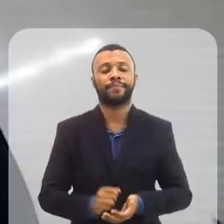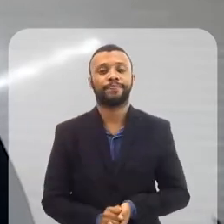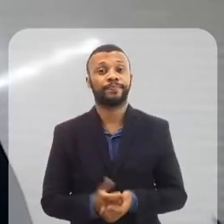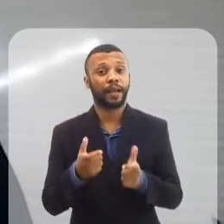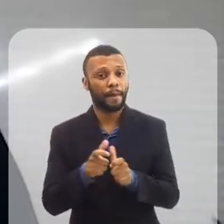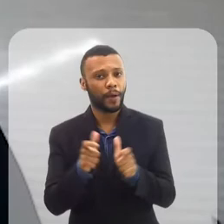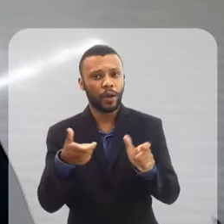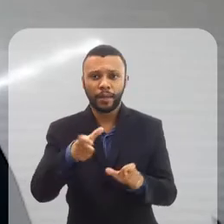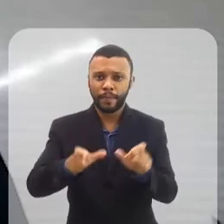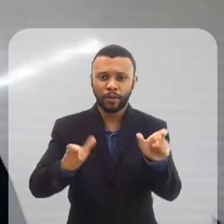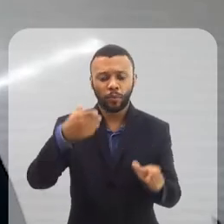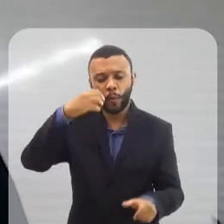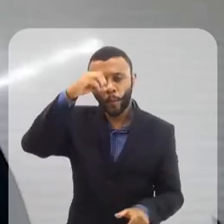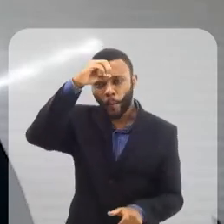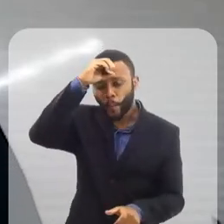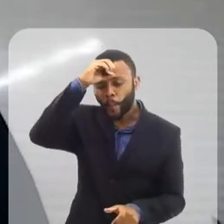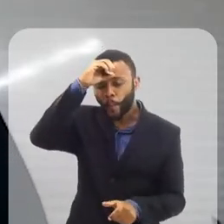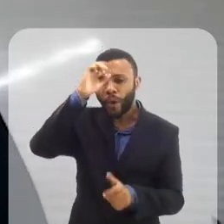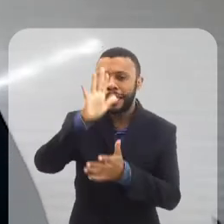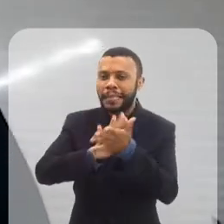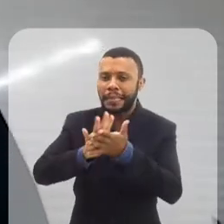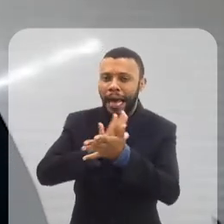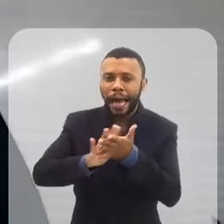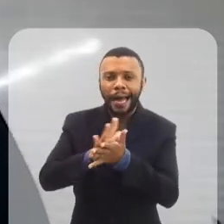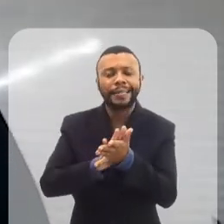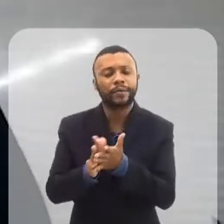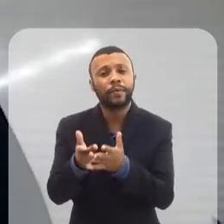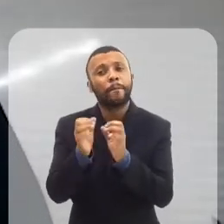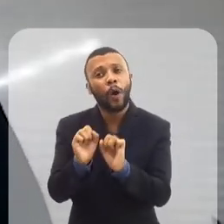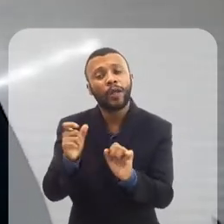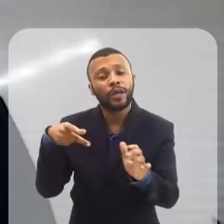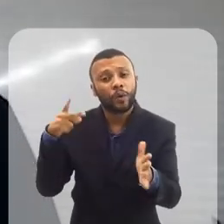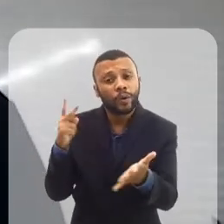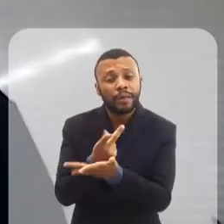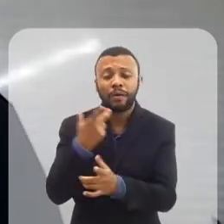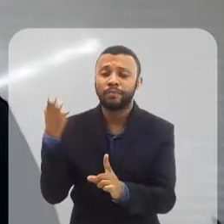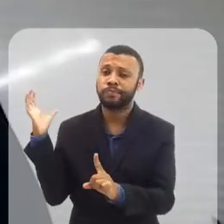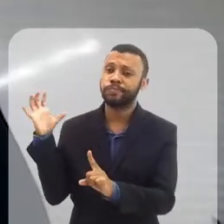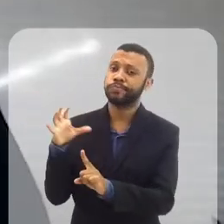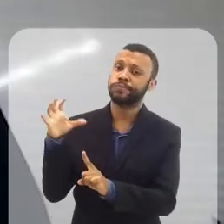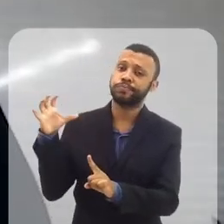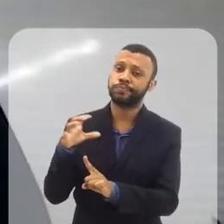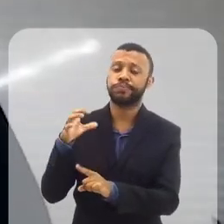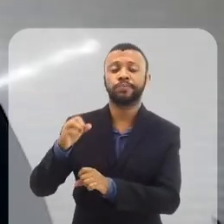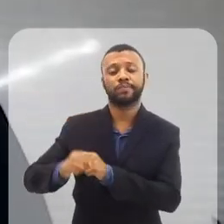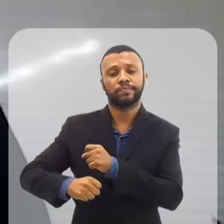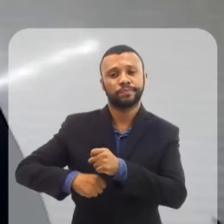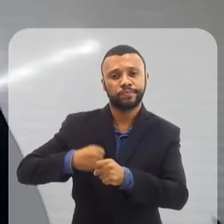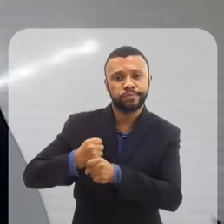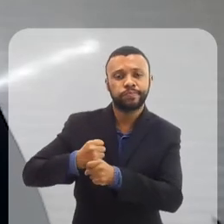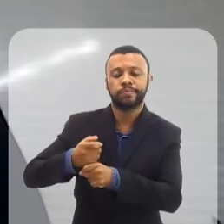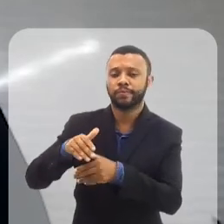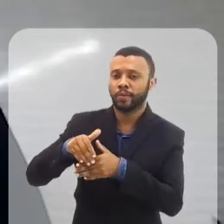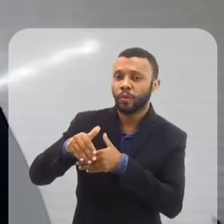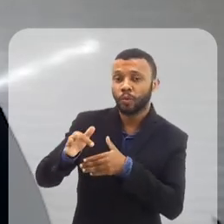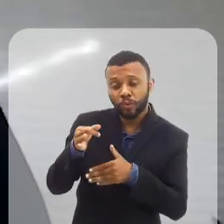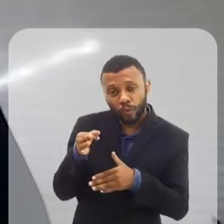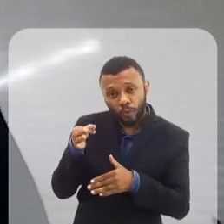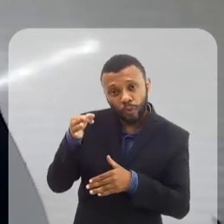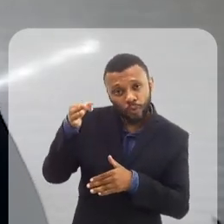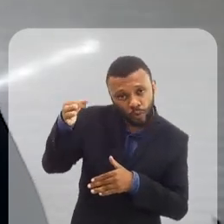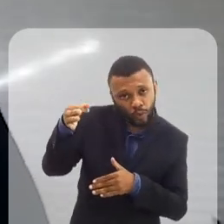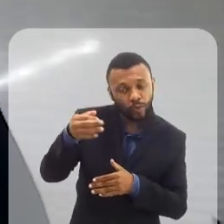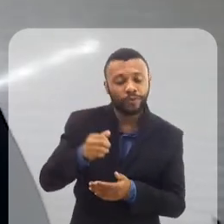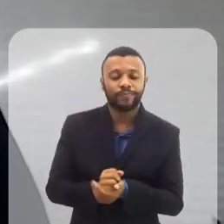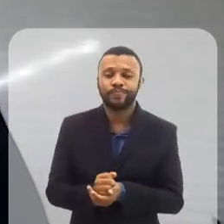maioria das pessoas não tem a menor noção do impacto que isso pode causar ao longo dos próximos anos em